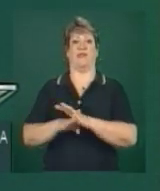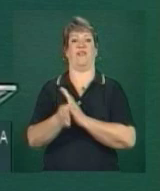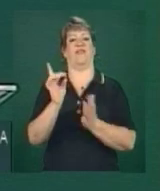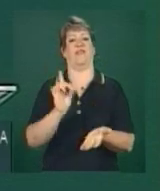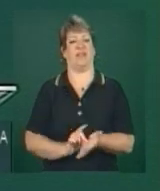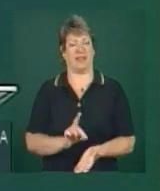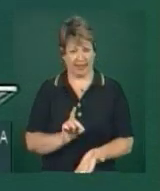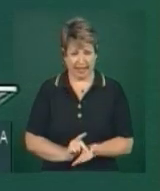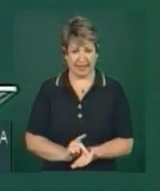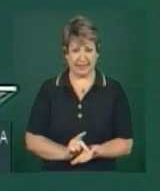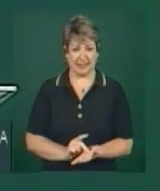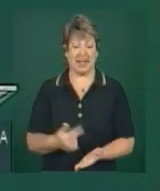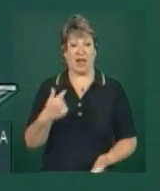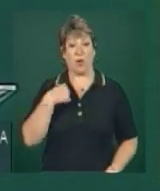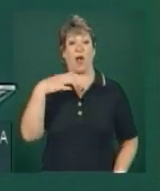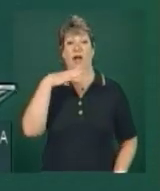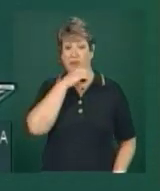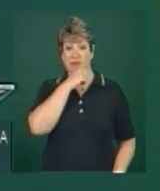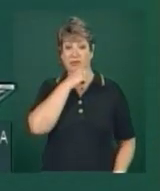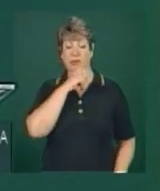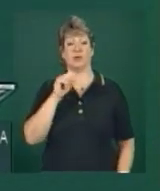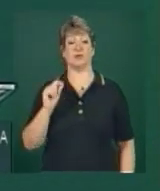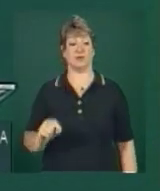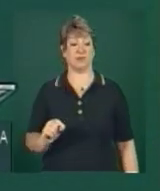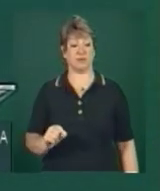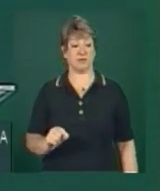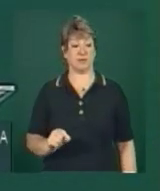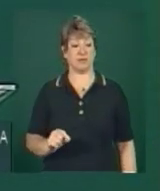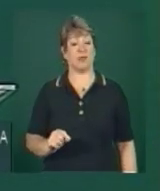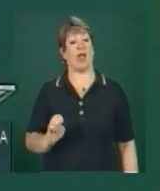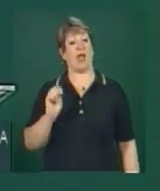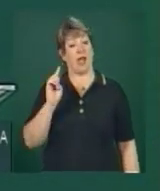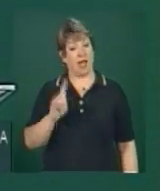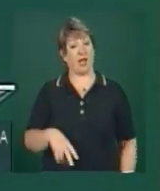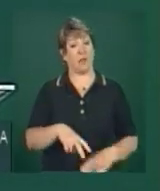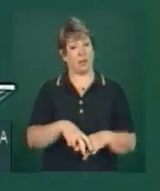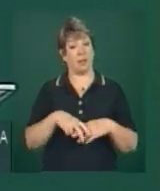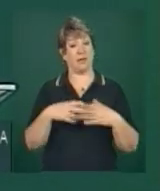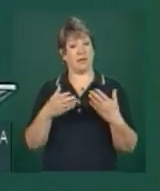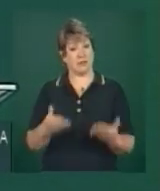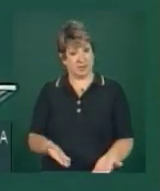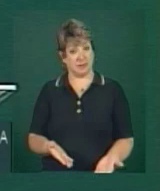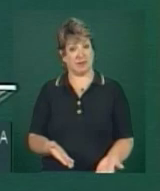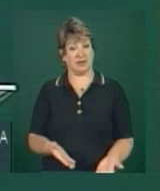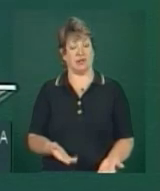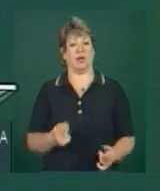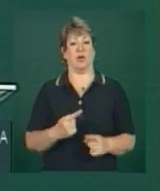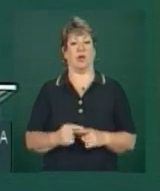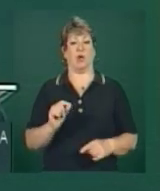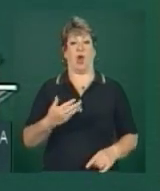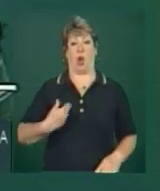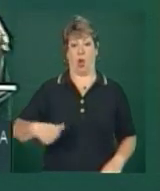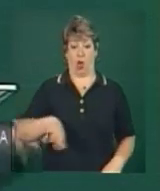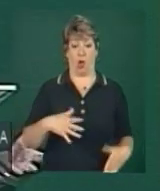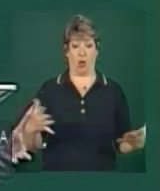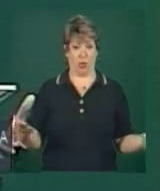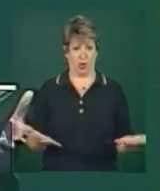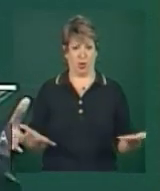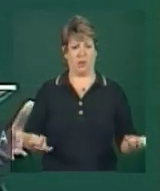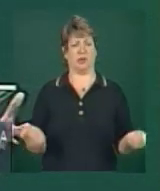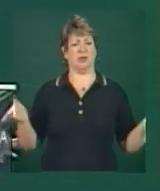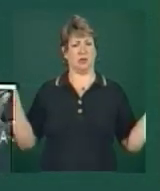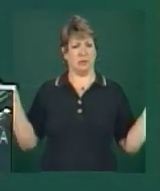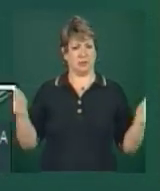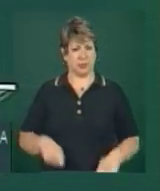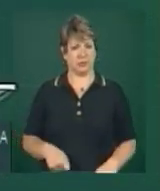realidade. E acho que é justamente o fato de que nós hoje somos capazes